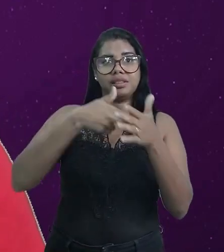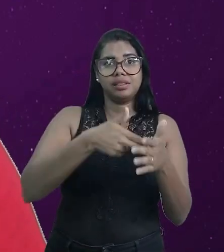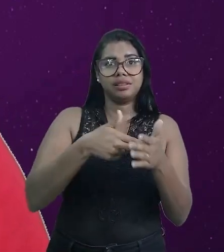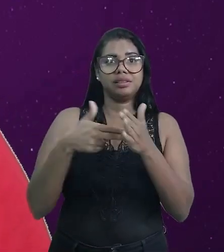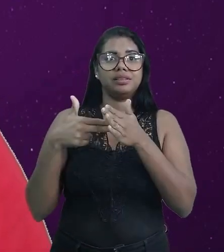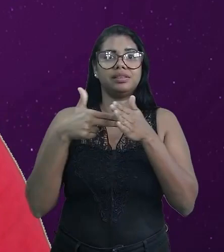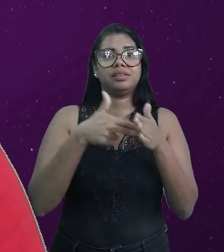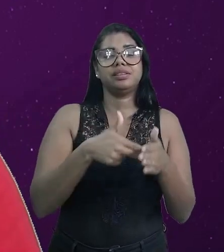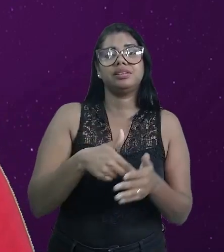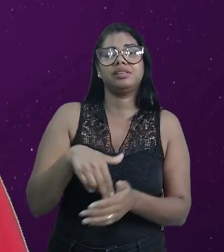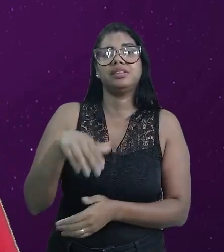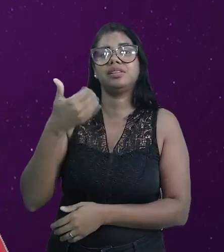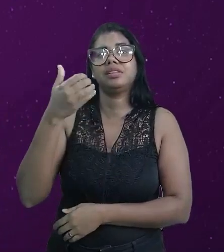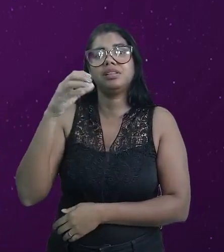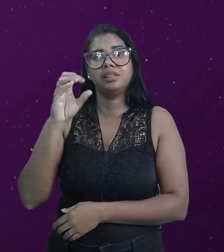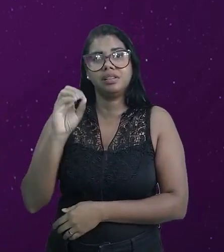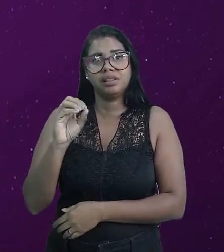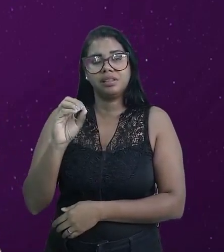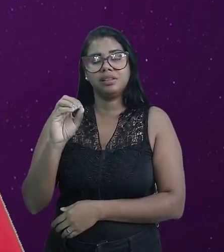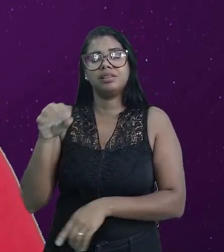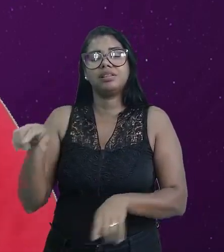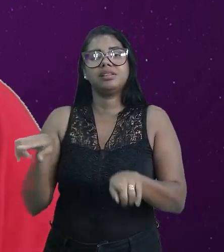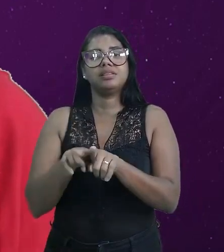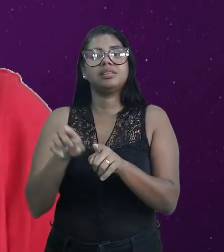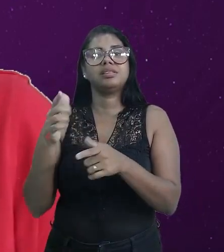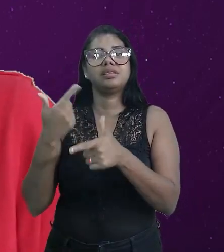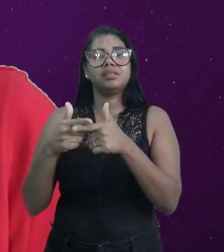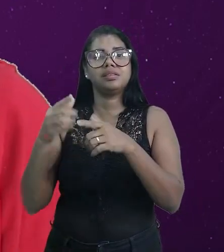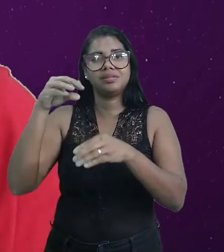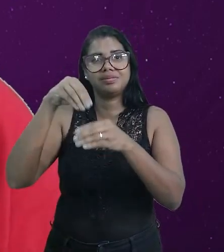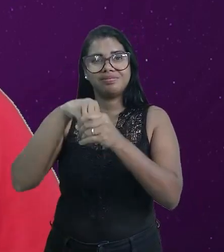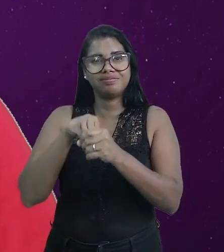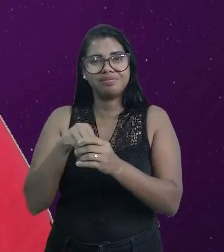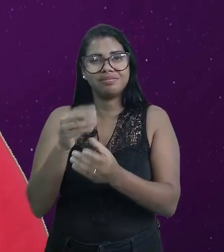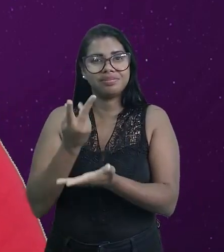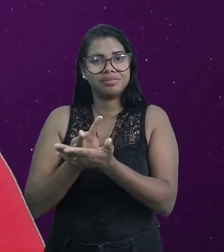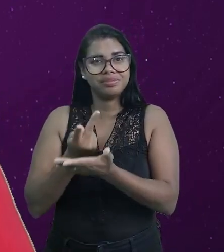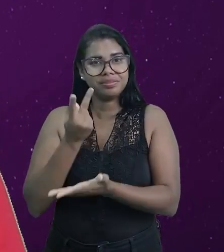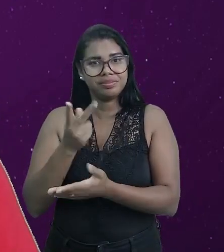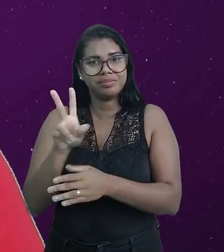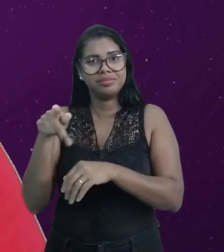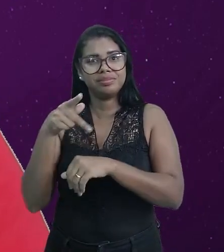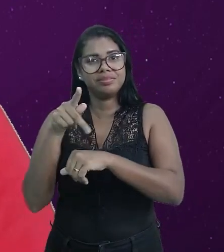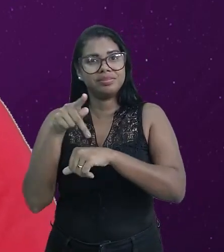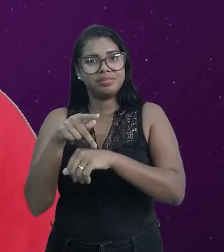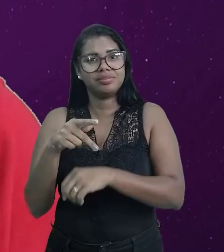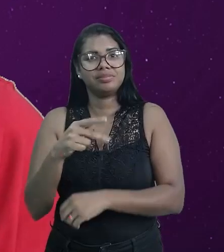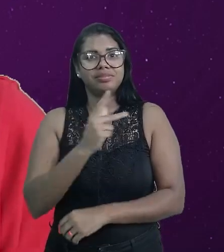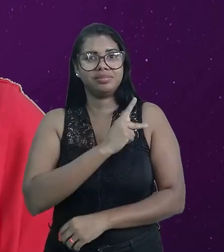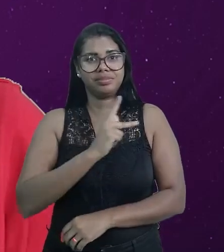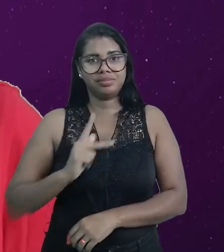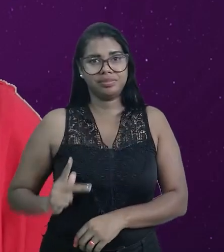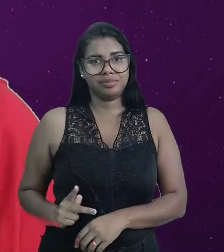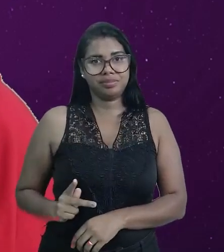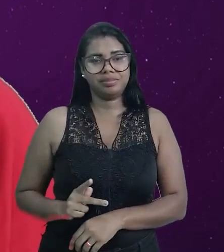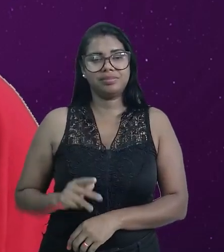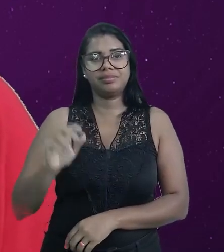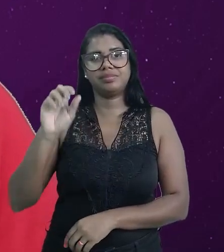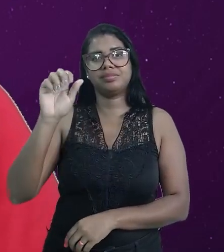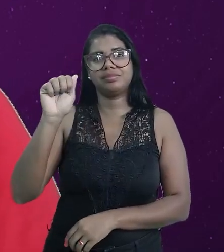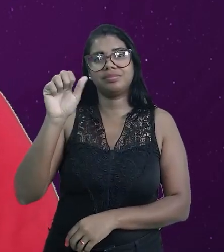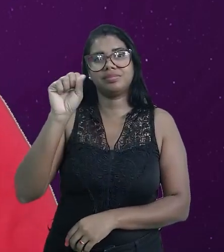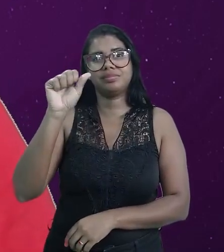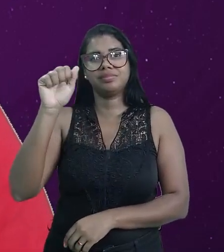anos, em virtude de problemas internos, sobretudo em relação ao seu presidente, o Bashar al-Assad.